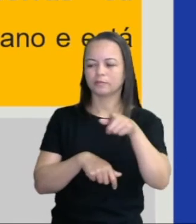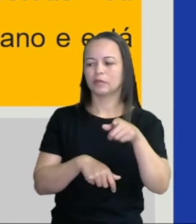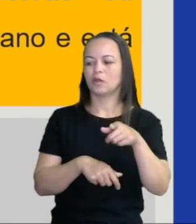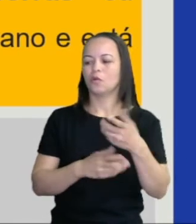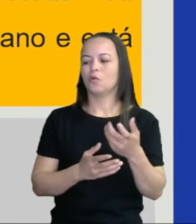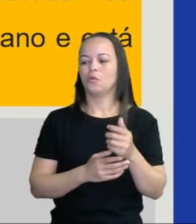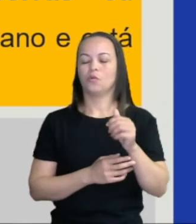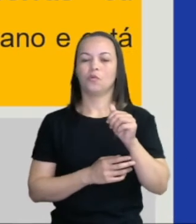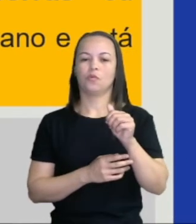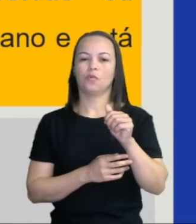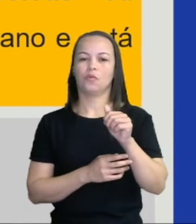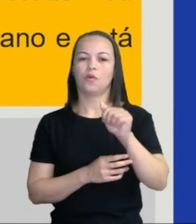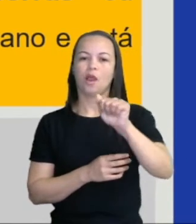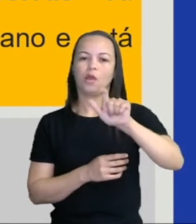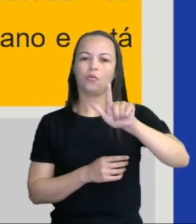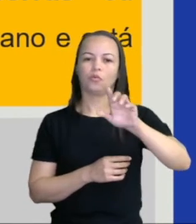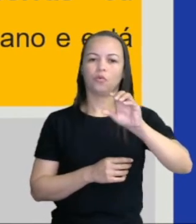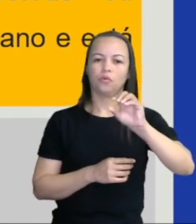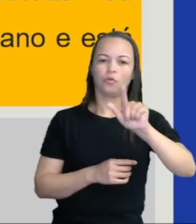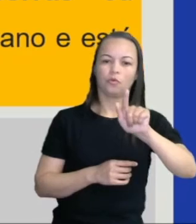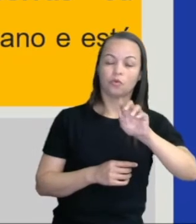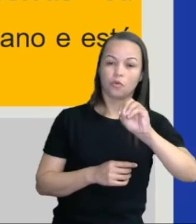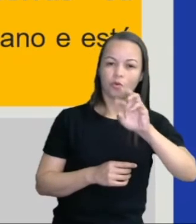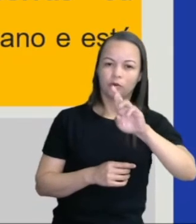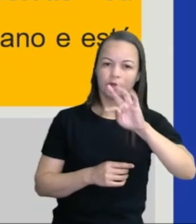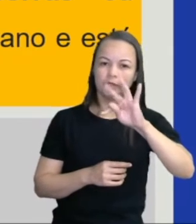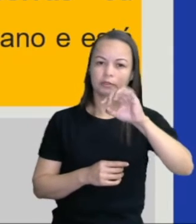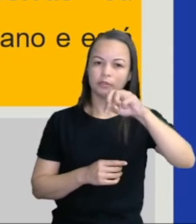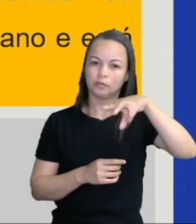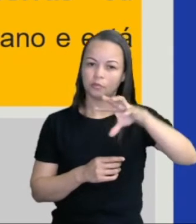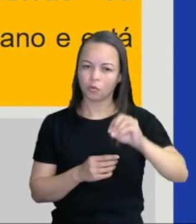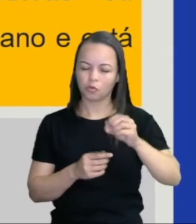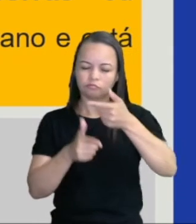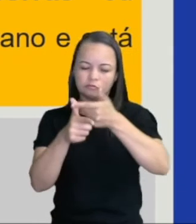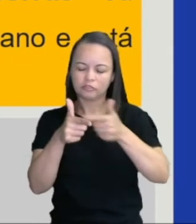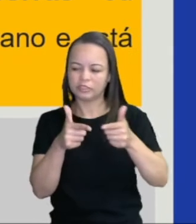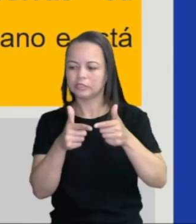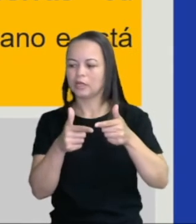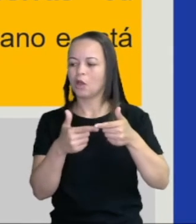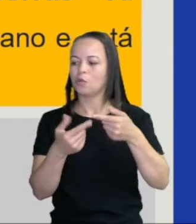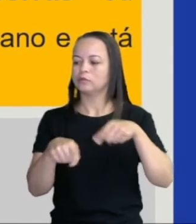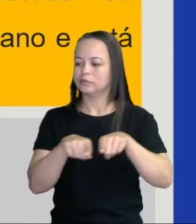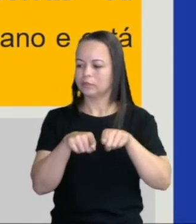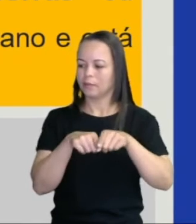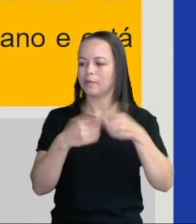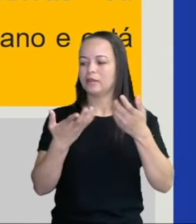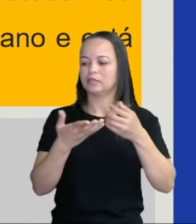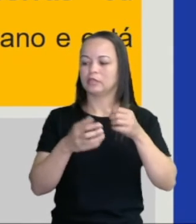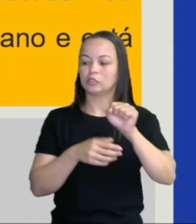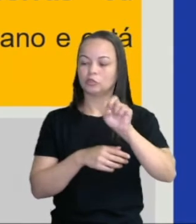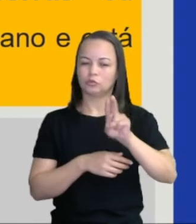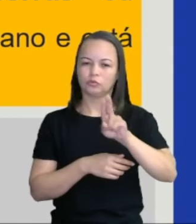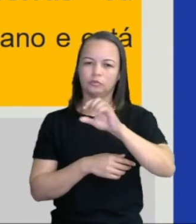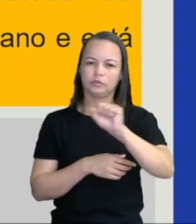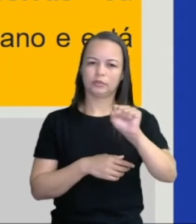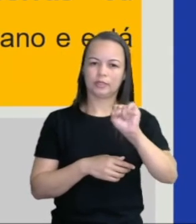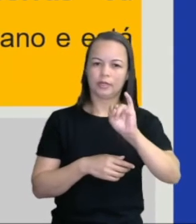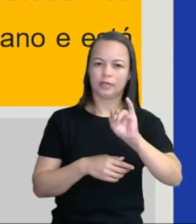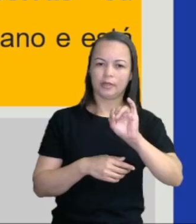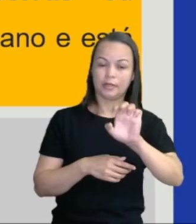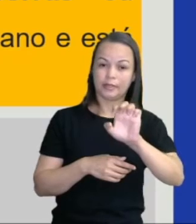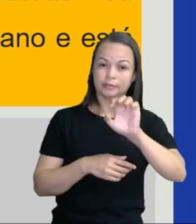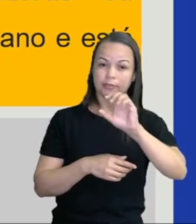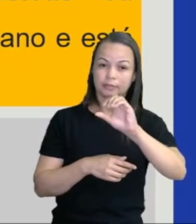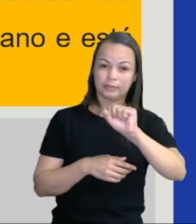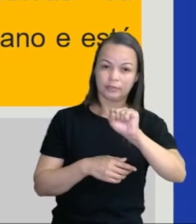divisão por subtrações sucessivas ou estimativas também é conhecido pelo algoritmo americano. E está relacionado à ideia de